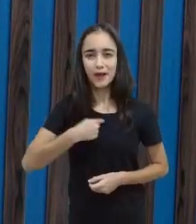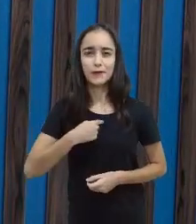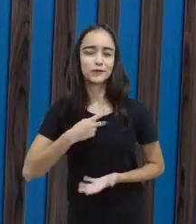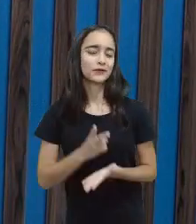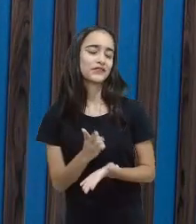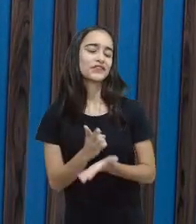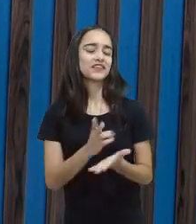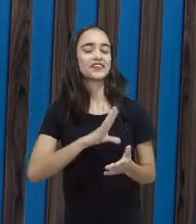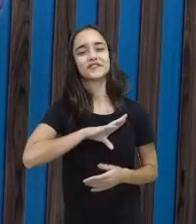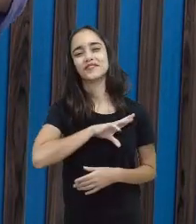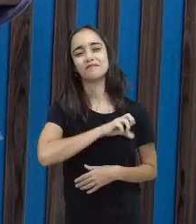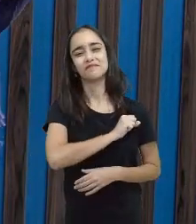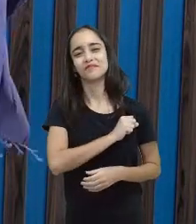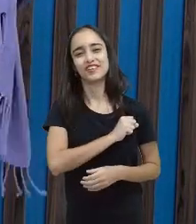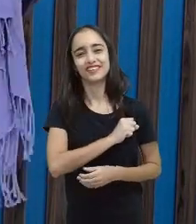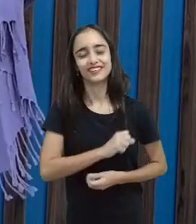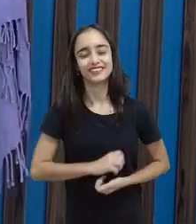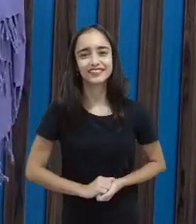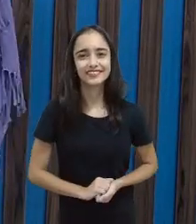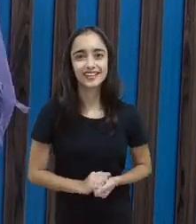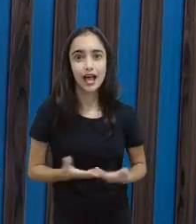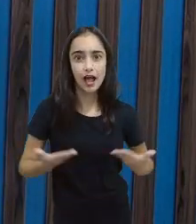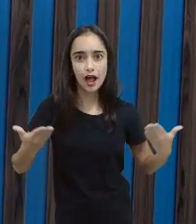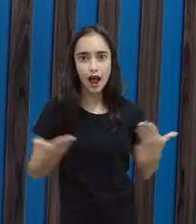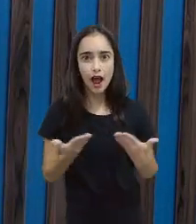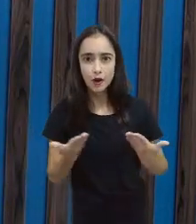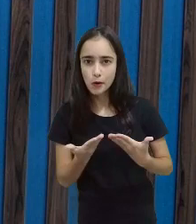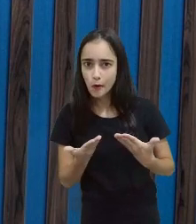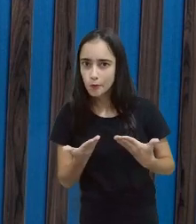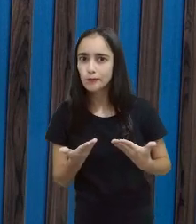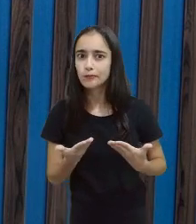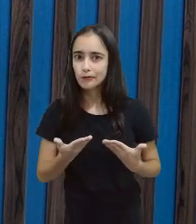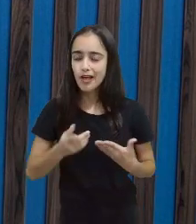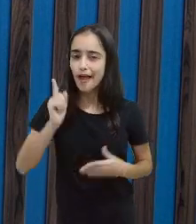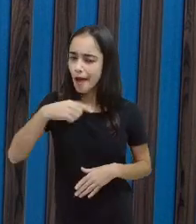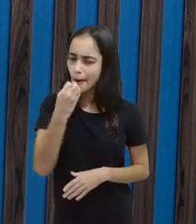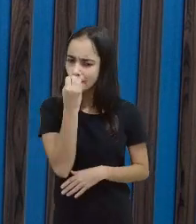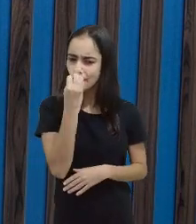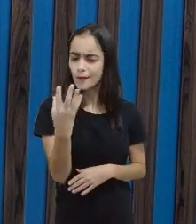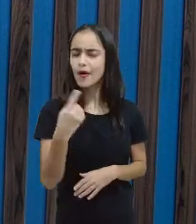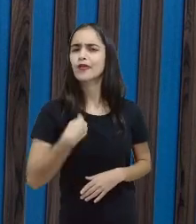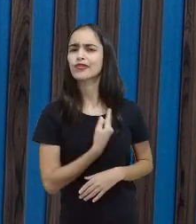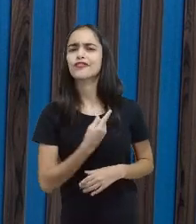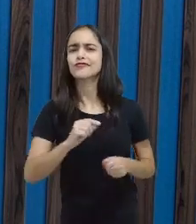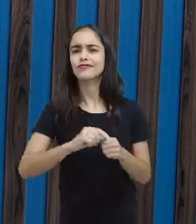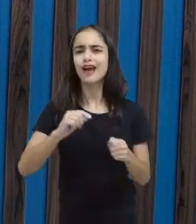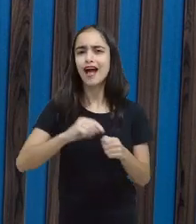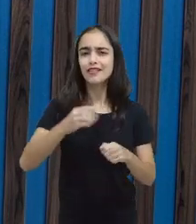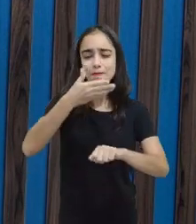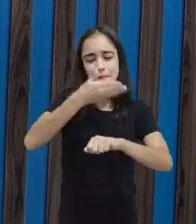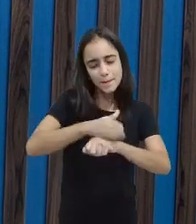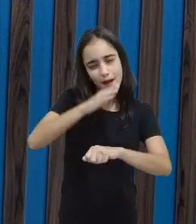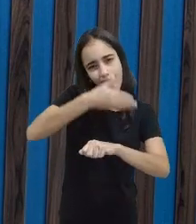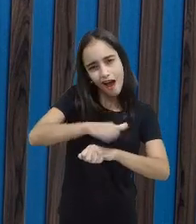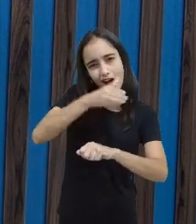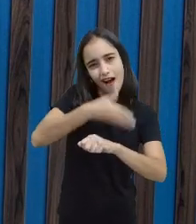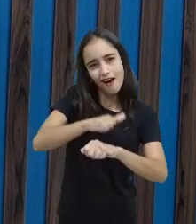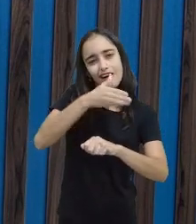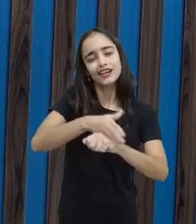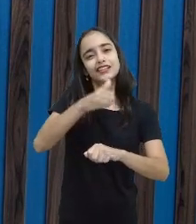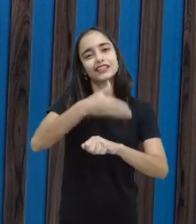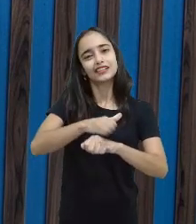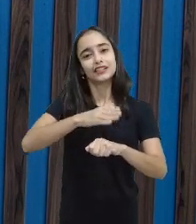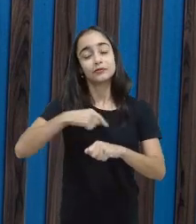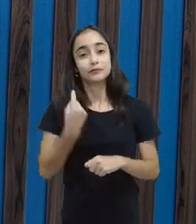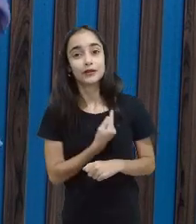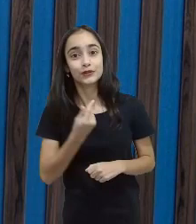todas essas. Bom, agora, inclusive, é muito bom, tá? Para a gente fazer exercício, para a gente poder